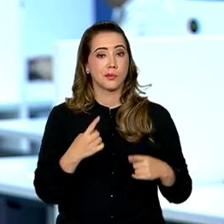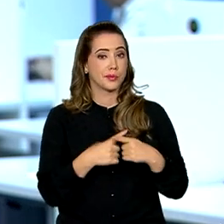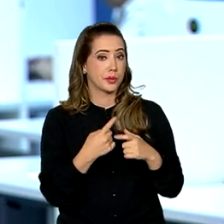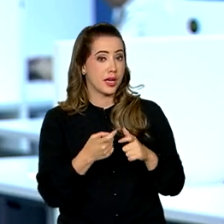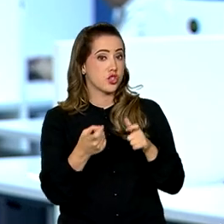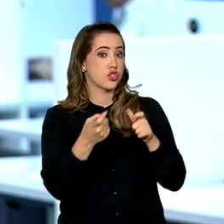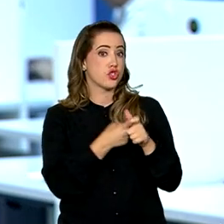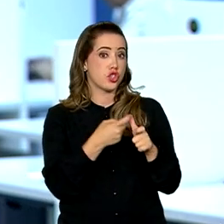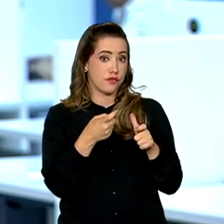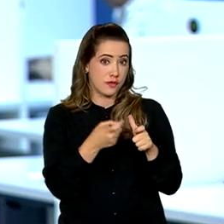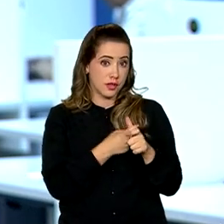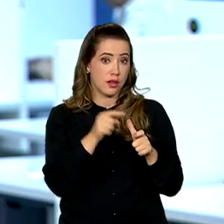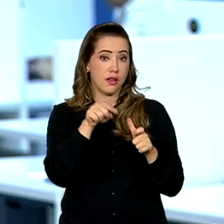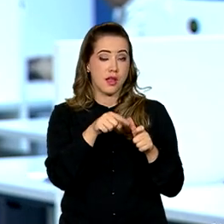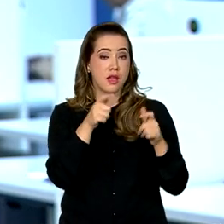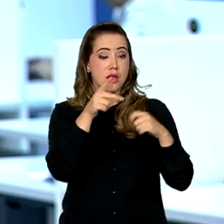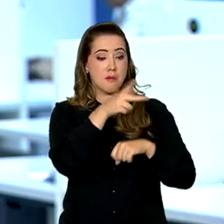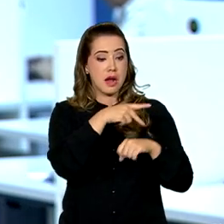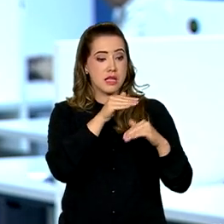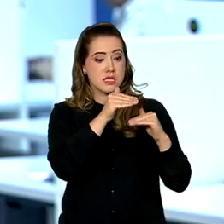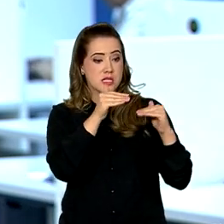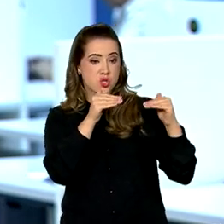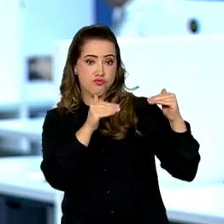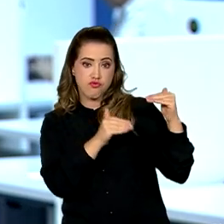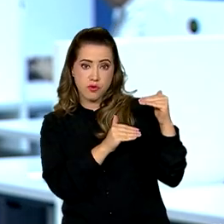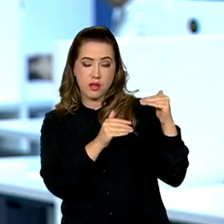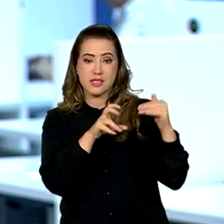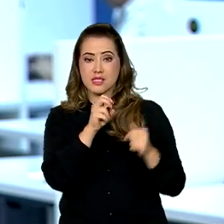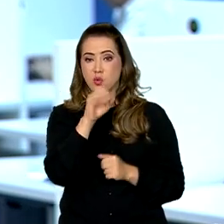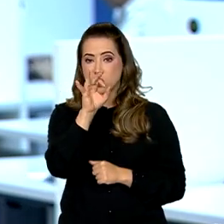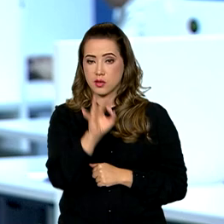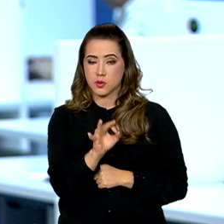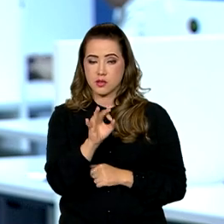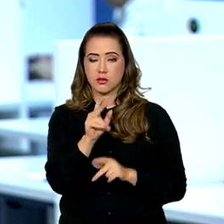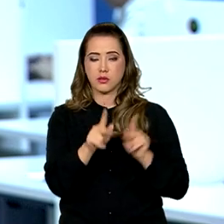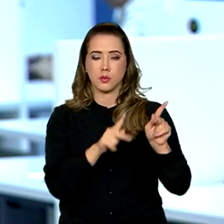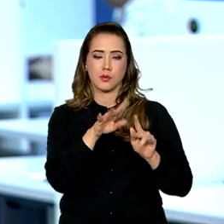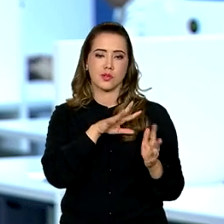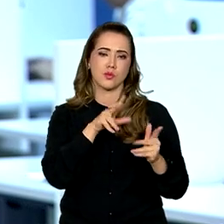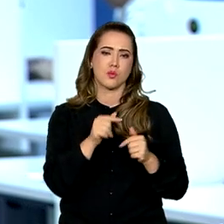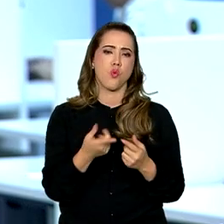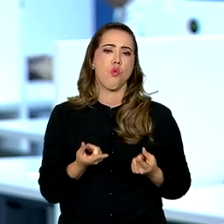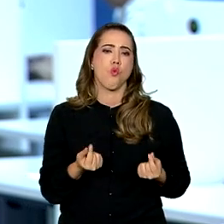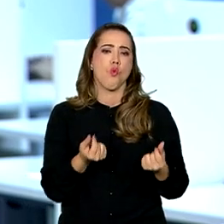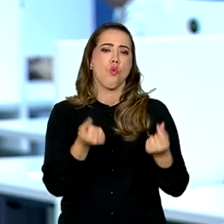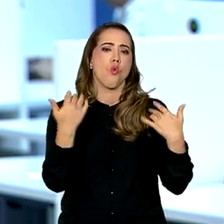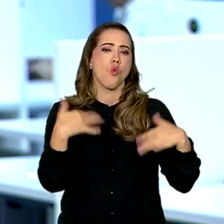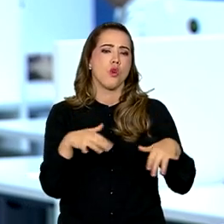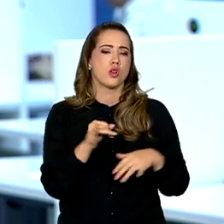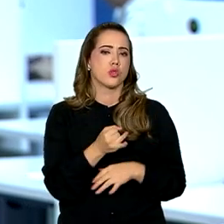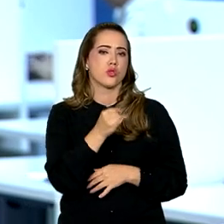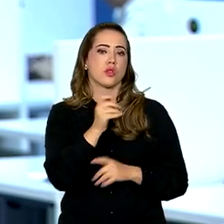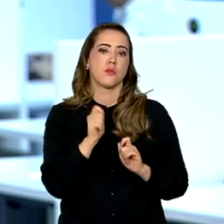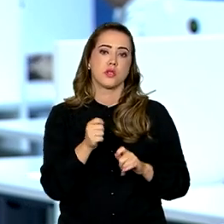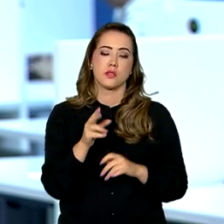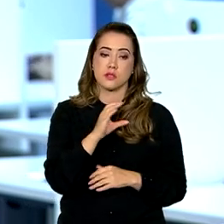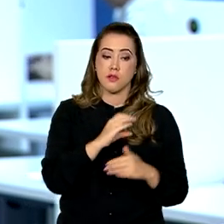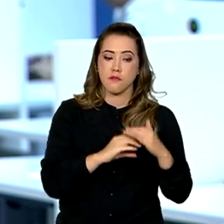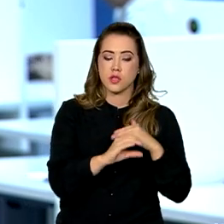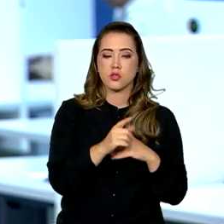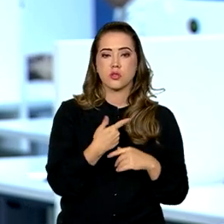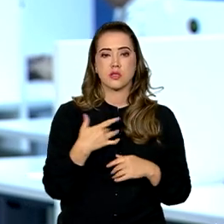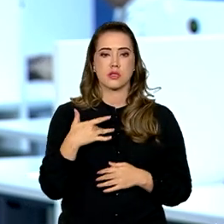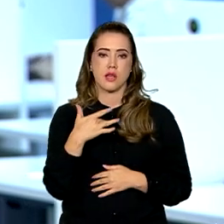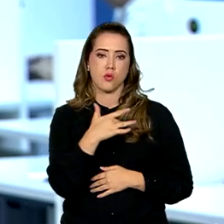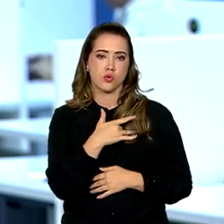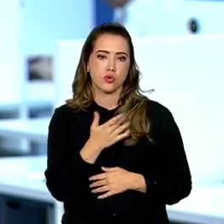dívida externa nesses países, onde vive aí mais da metade da população mundial, consome muitos recursos que poderiam estar sendo investidos em